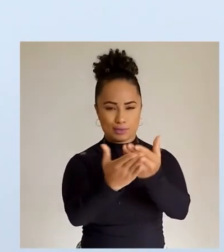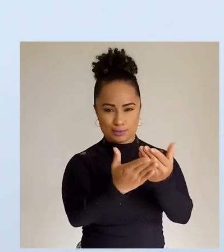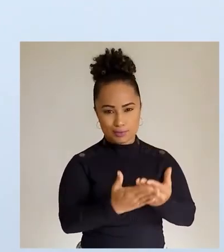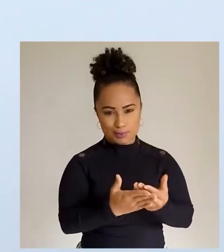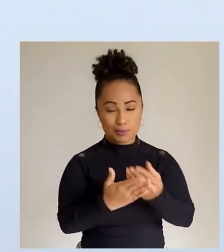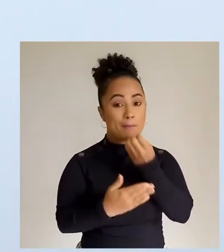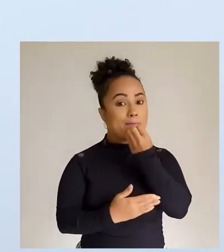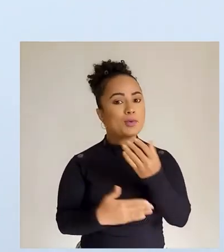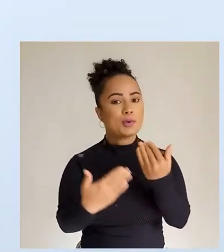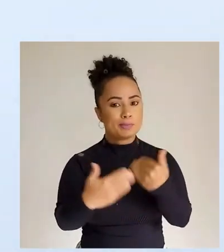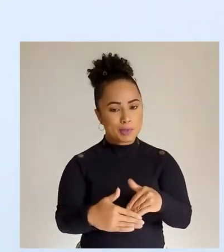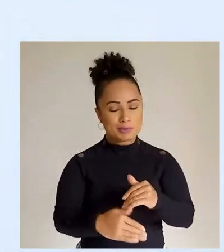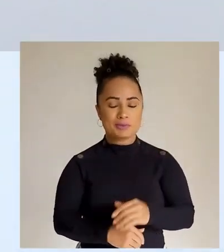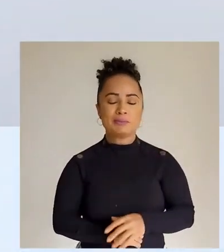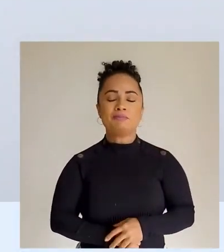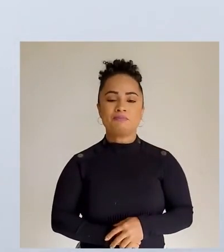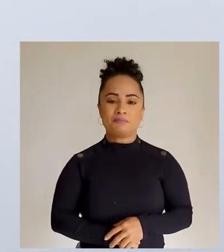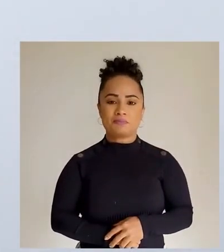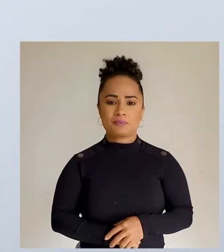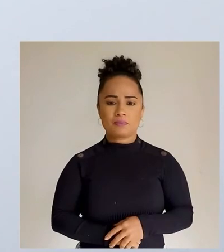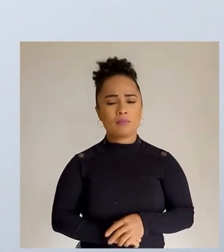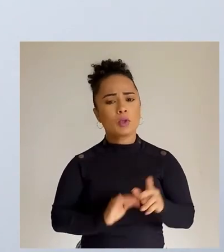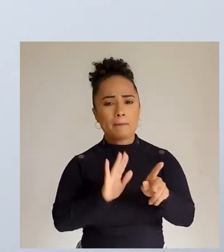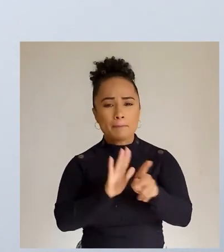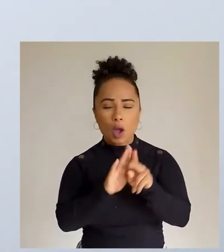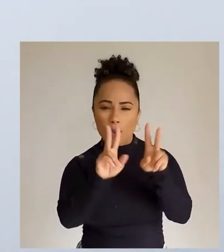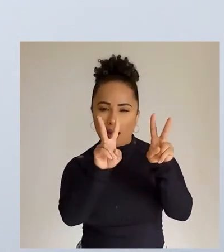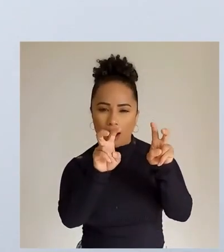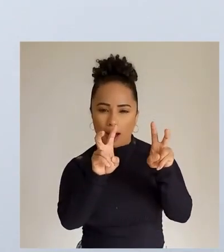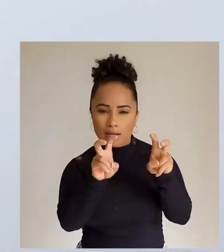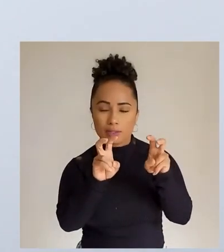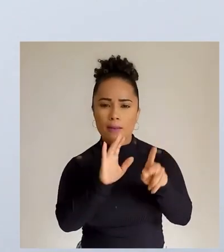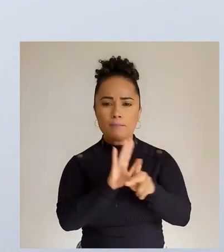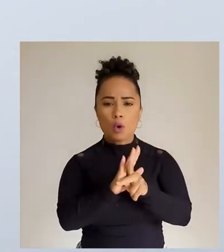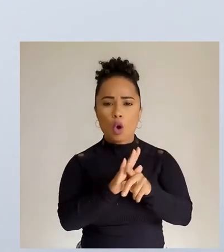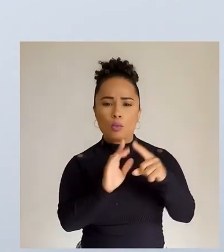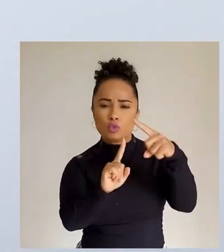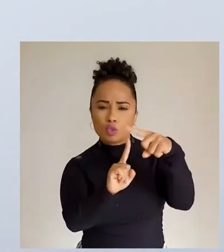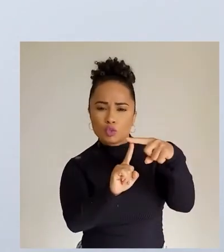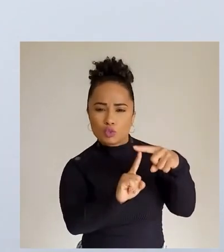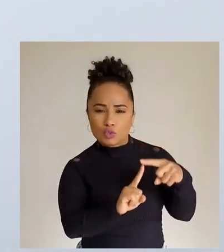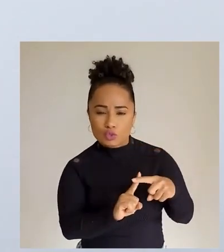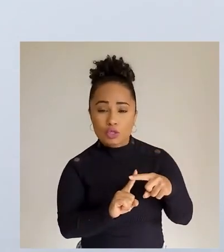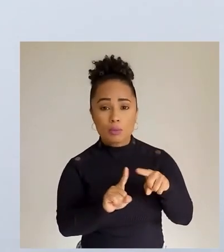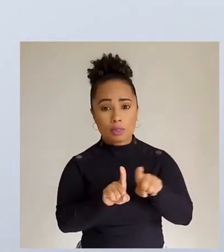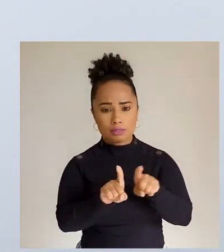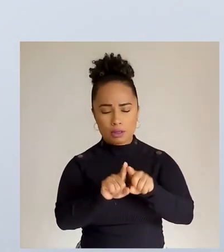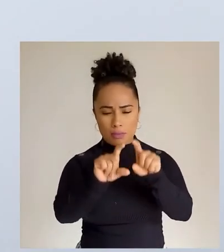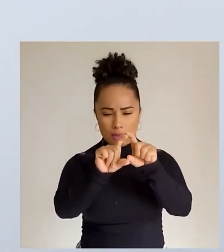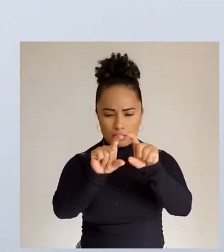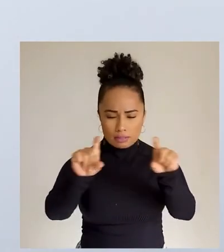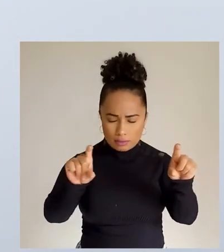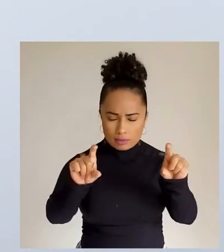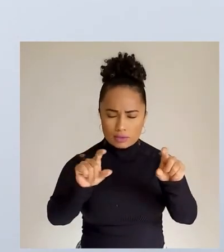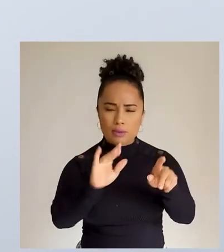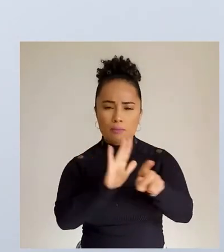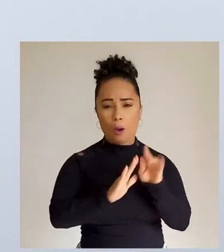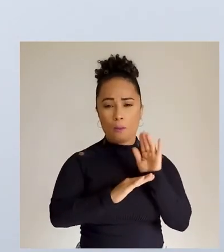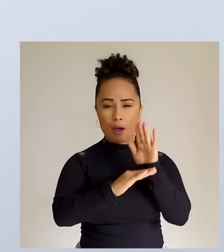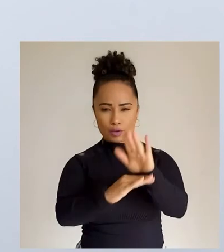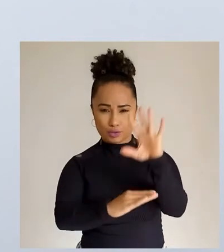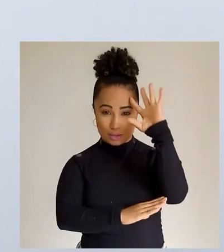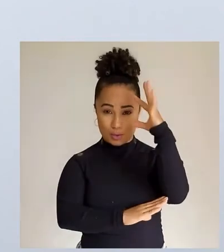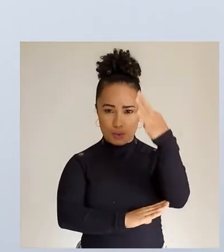estudos e ótima prova! Dentro do tópico Implicações do Suporte, do Gênero e ou do